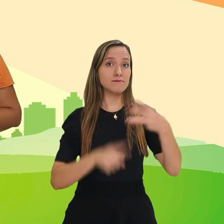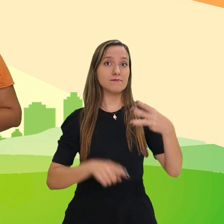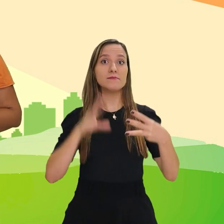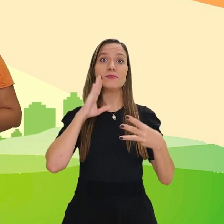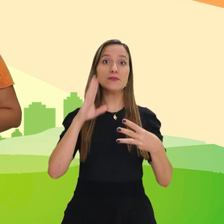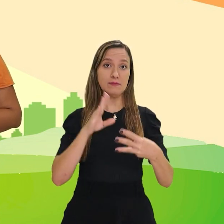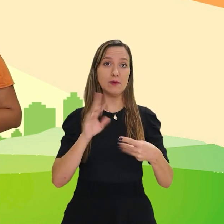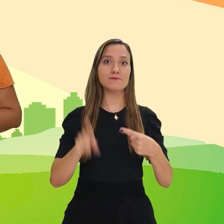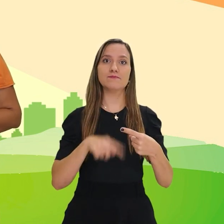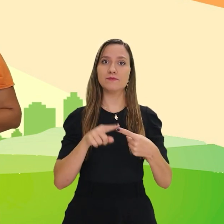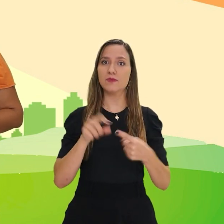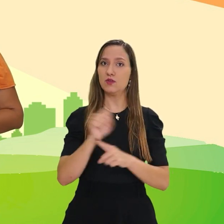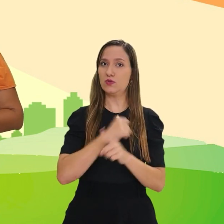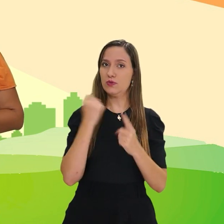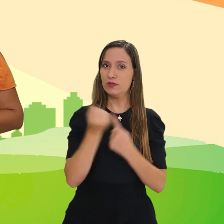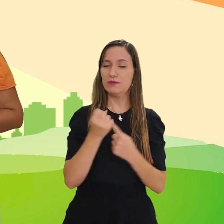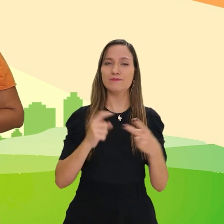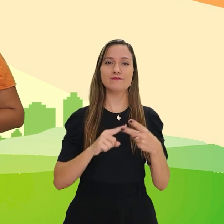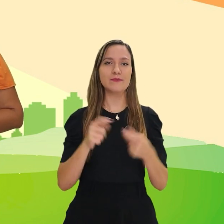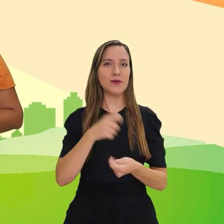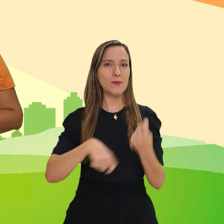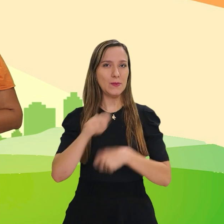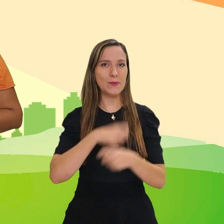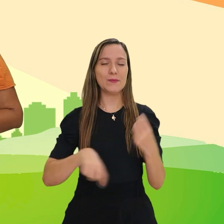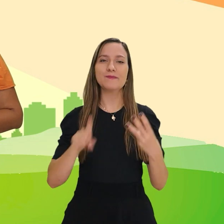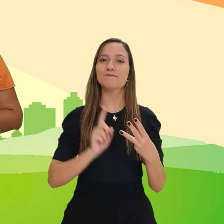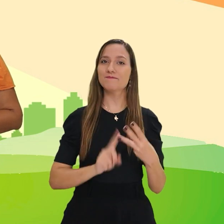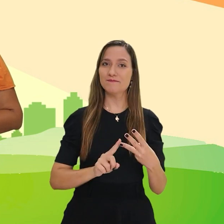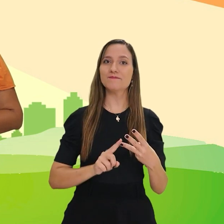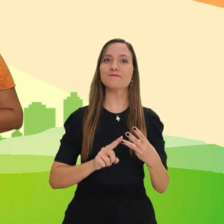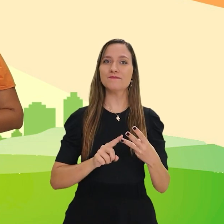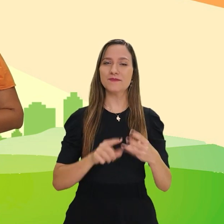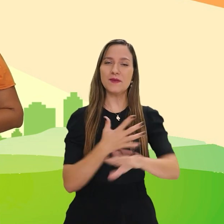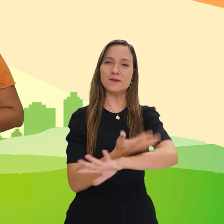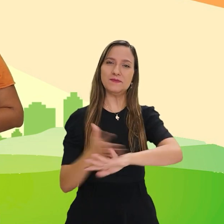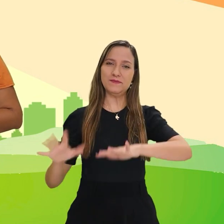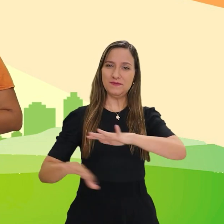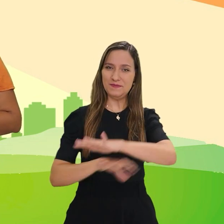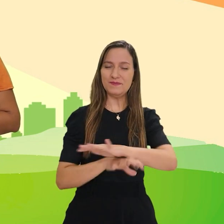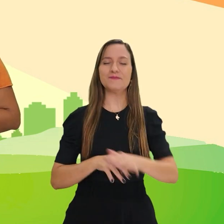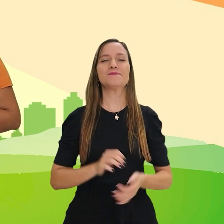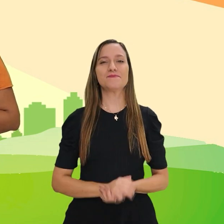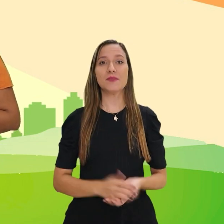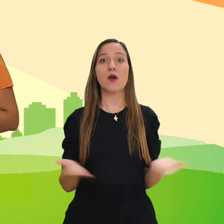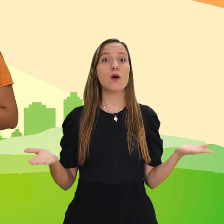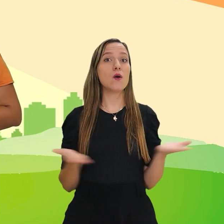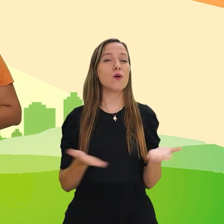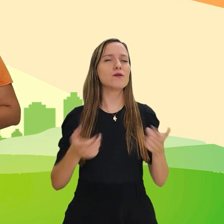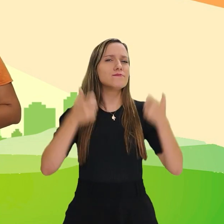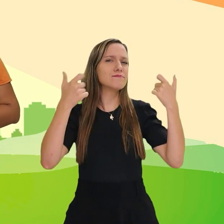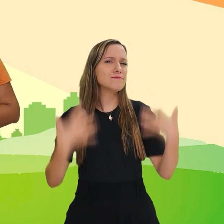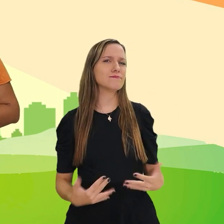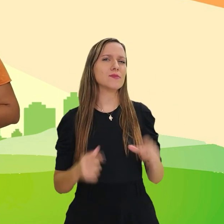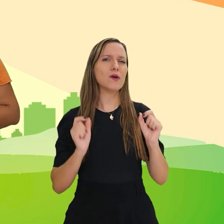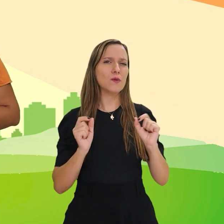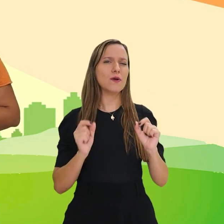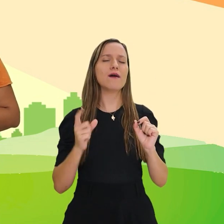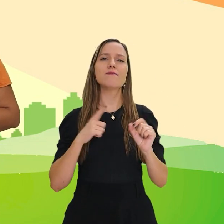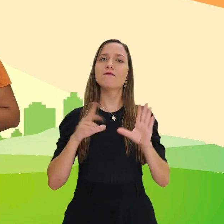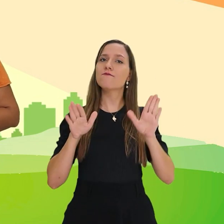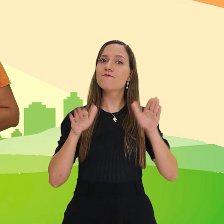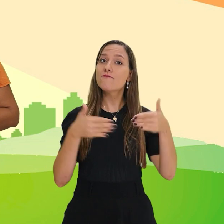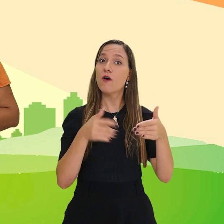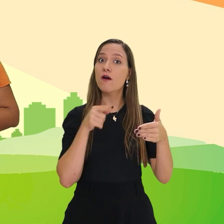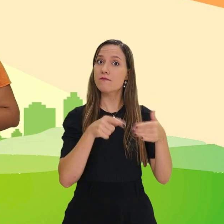pilares principais, social, econômico e ambiental. No programa de hoje, vamos falar sobre um